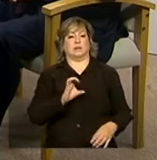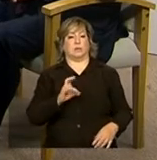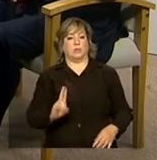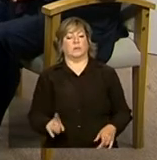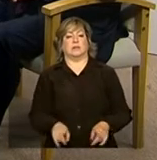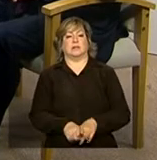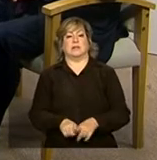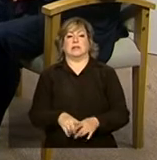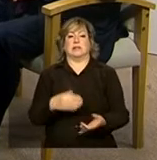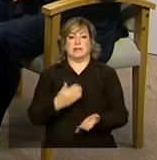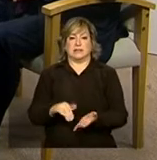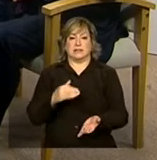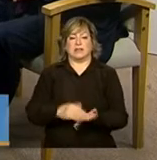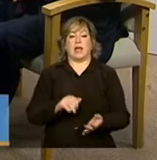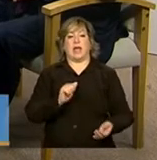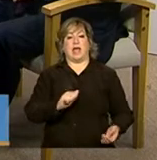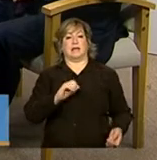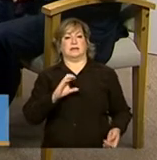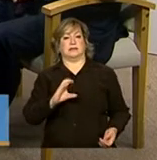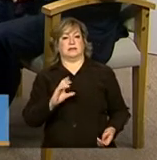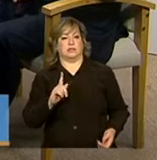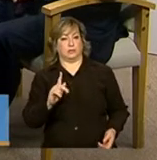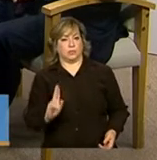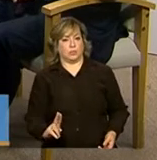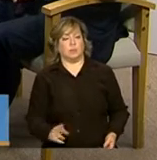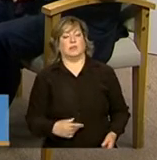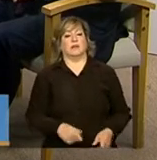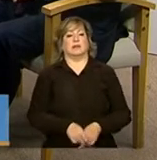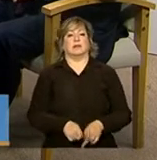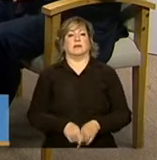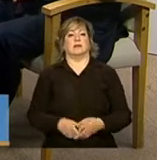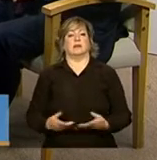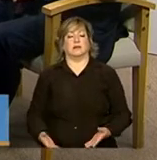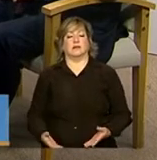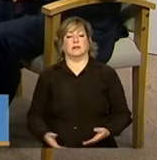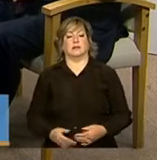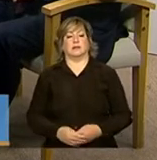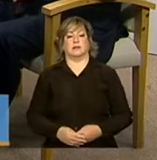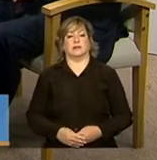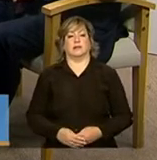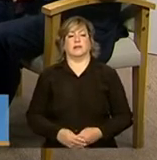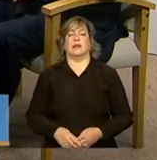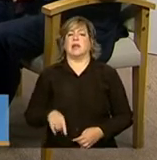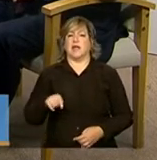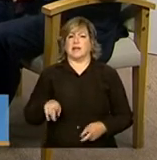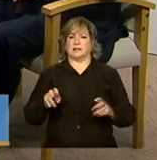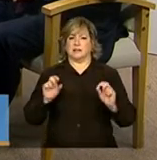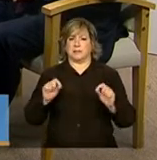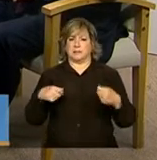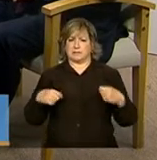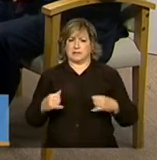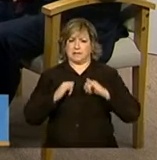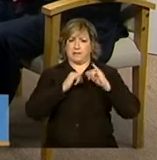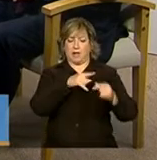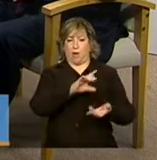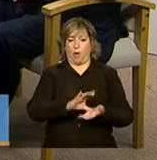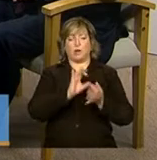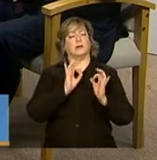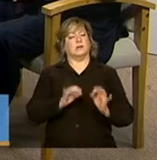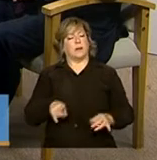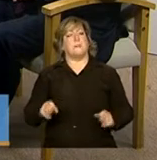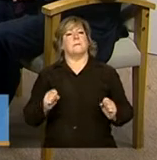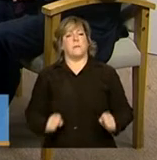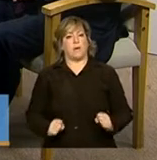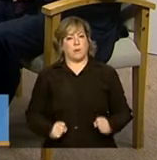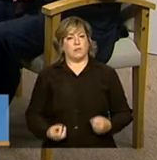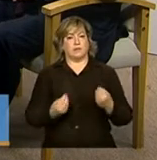a CGU, quem quer que seja. Essa questão teria que ser levada ao Conselho? Poderia ser levada. Ela poderia